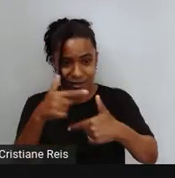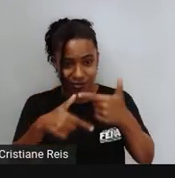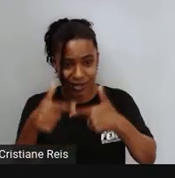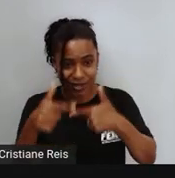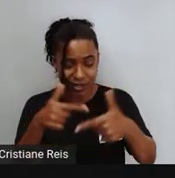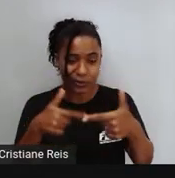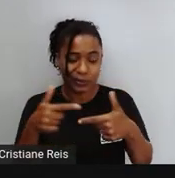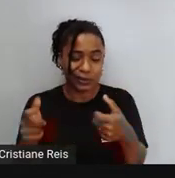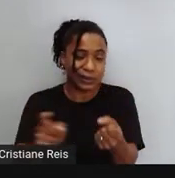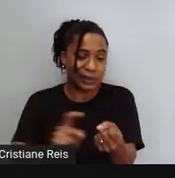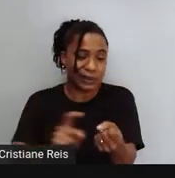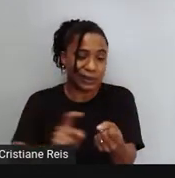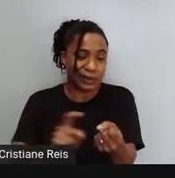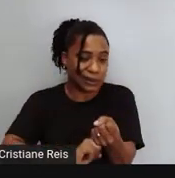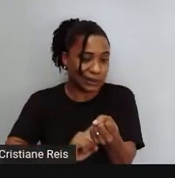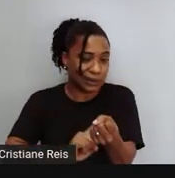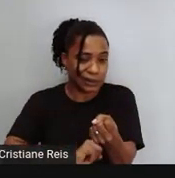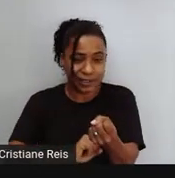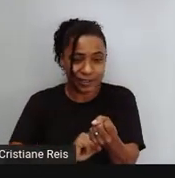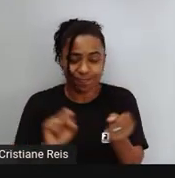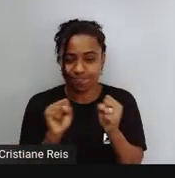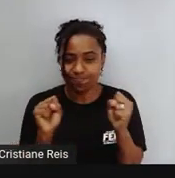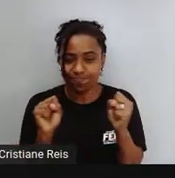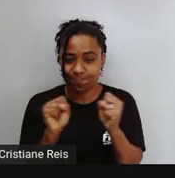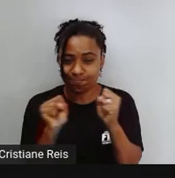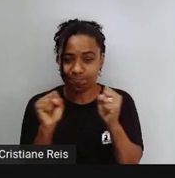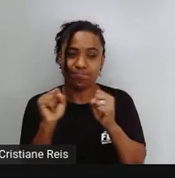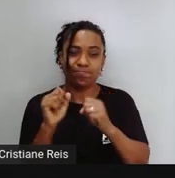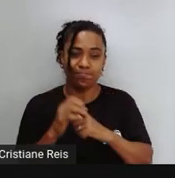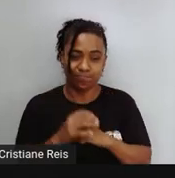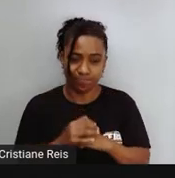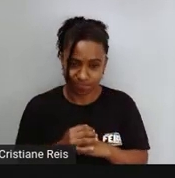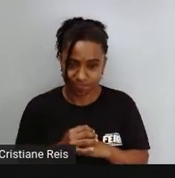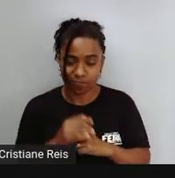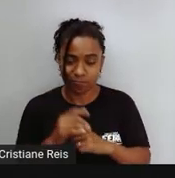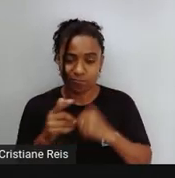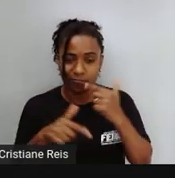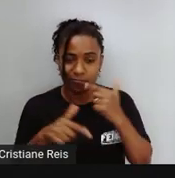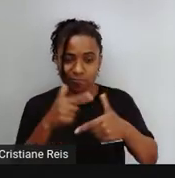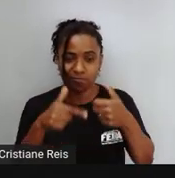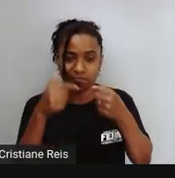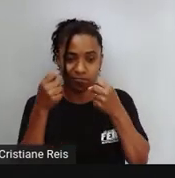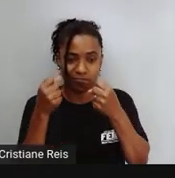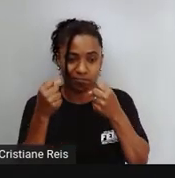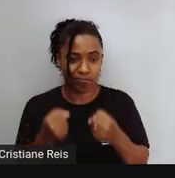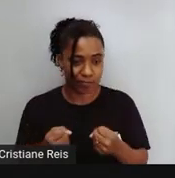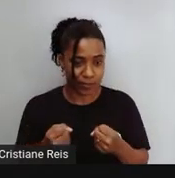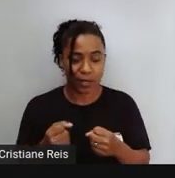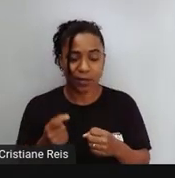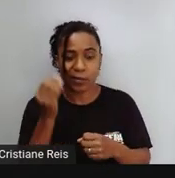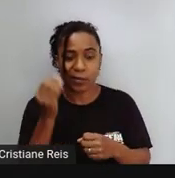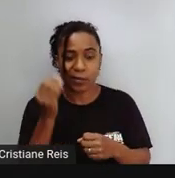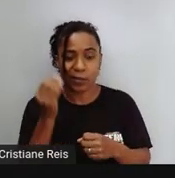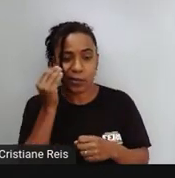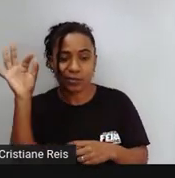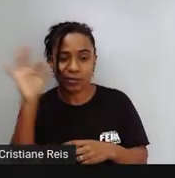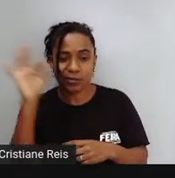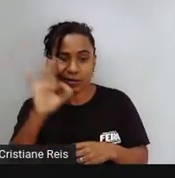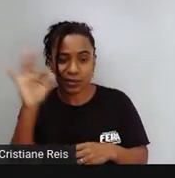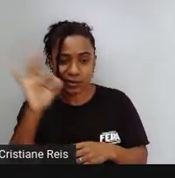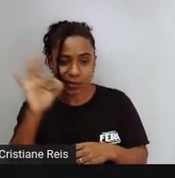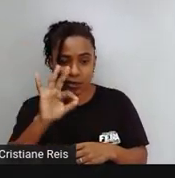Work Ele mostra E o percentual De pessoas Estressadas E as